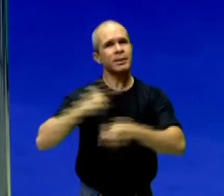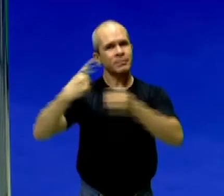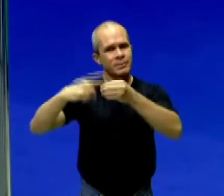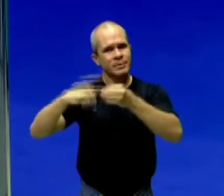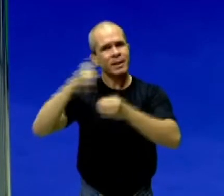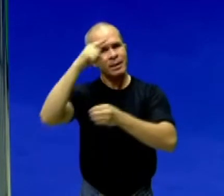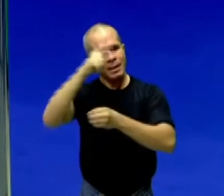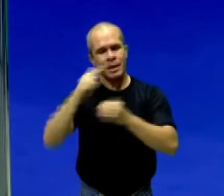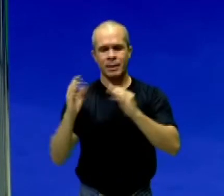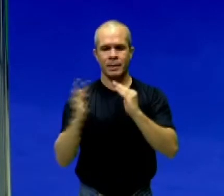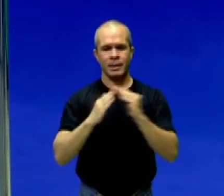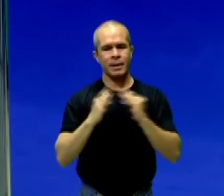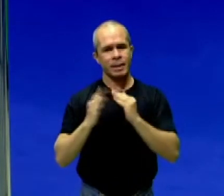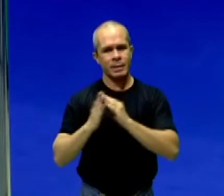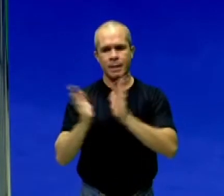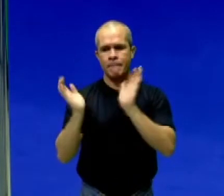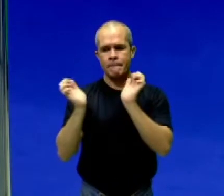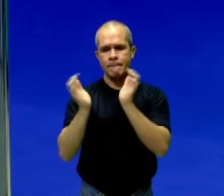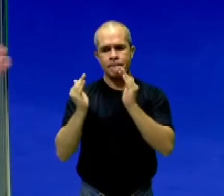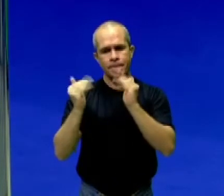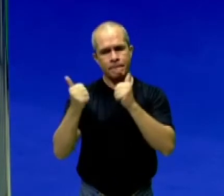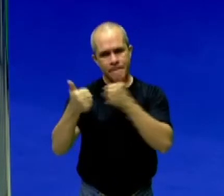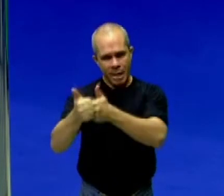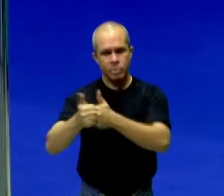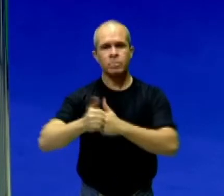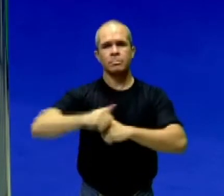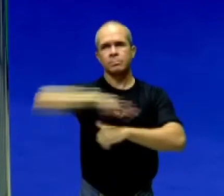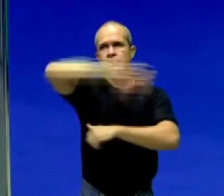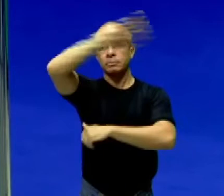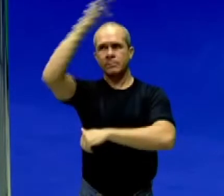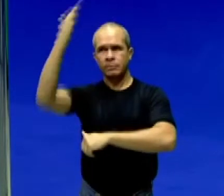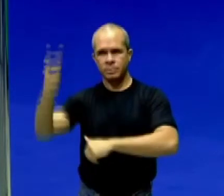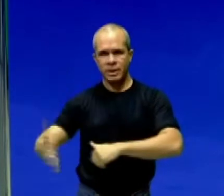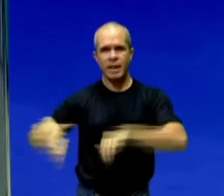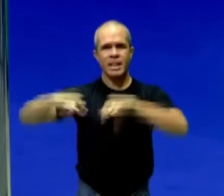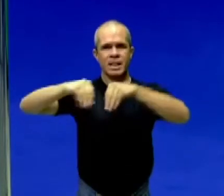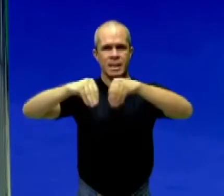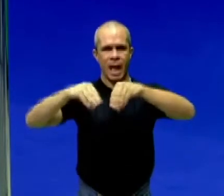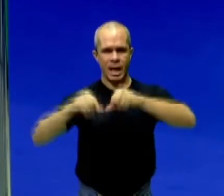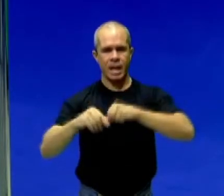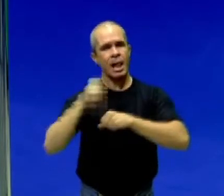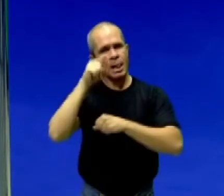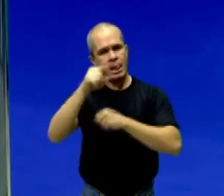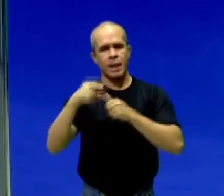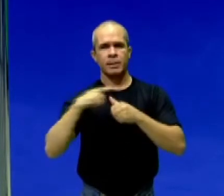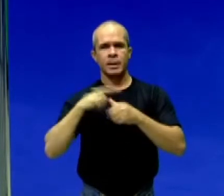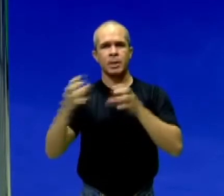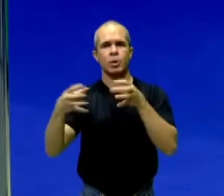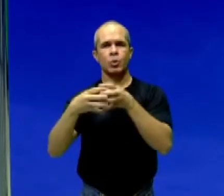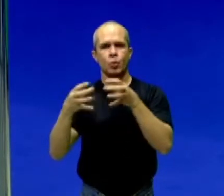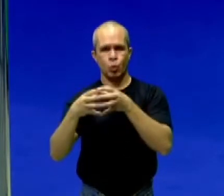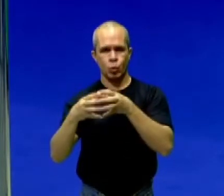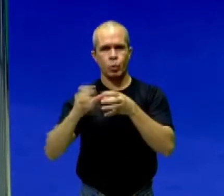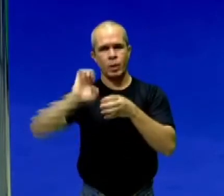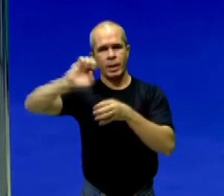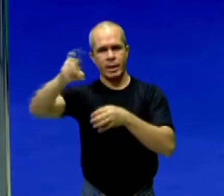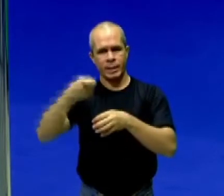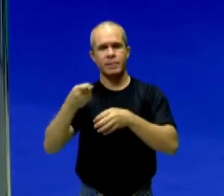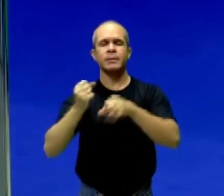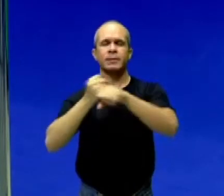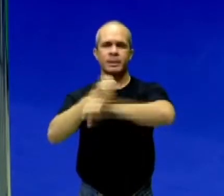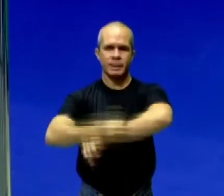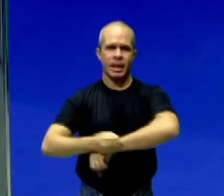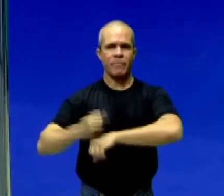escravos na região da Serra das Areias, aqui em Aparecida. E a comunidade quilombola em